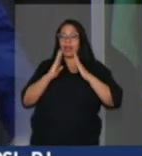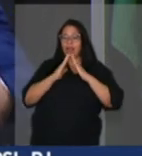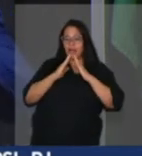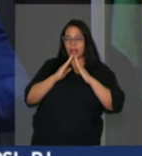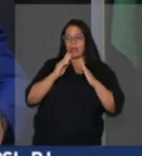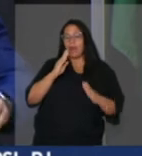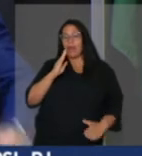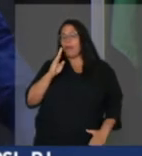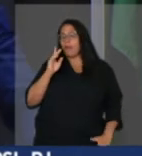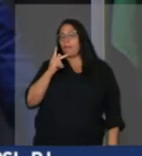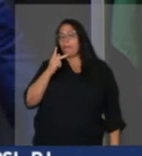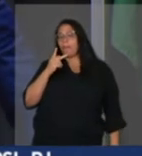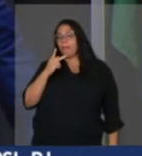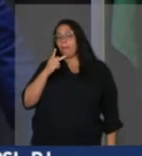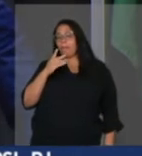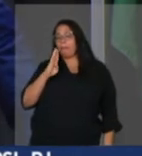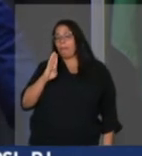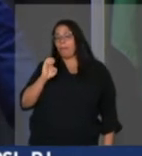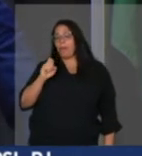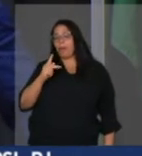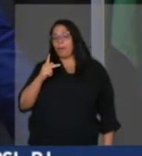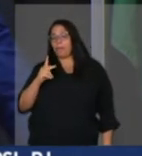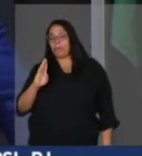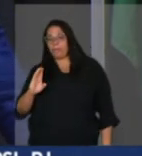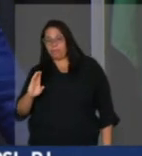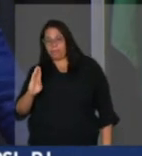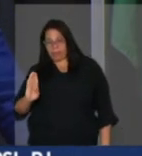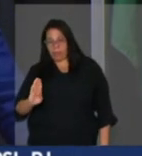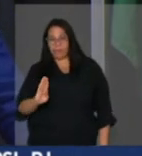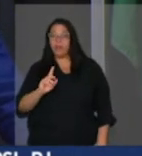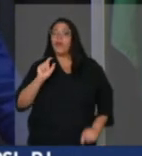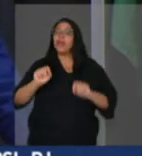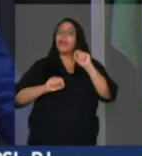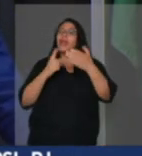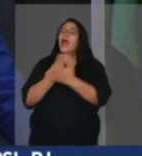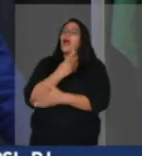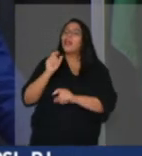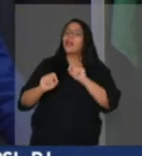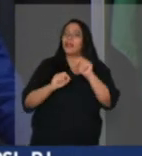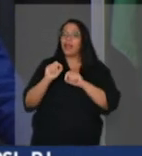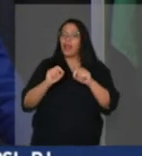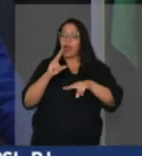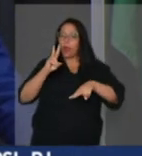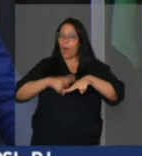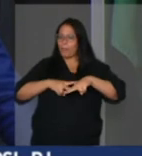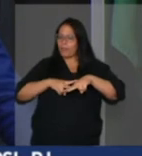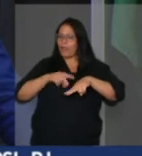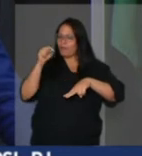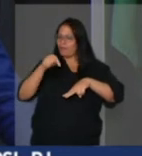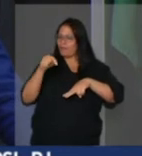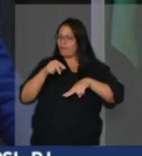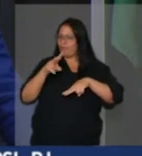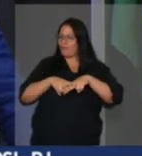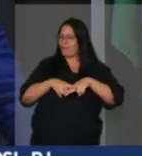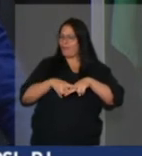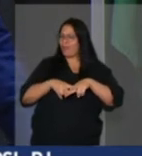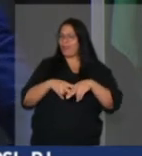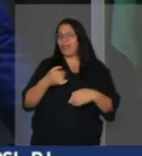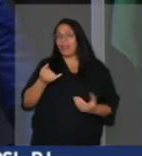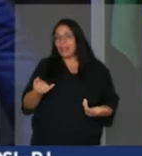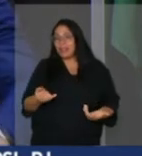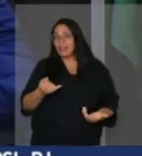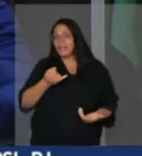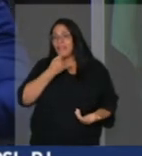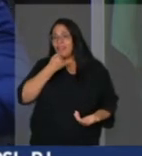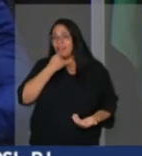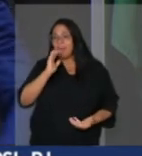de forma inconstitucional. E o que acontece com essa prisão? Que, infelizmente, essa